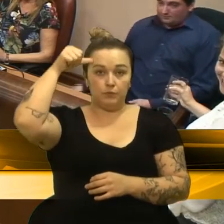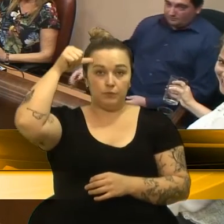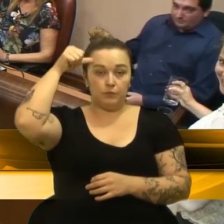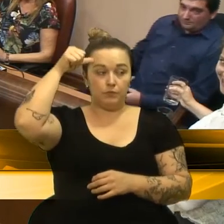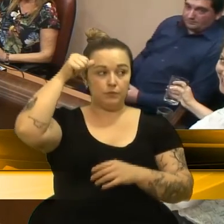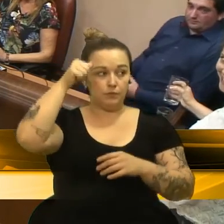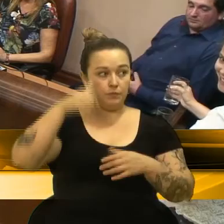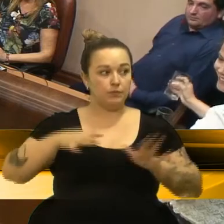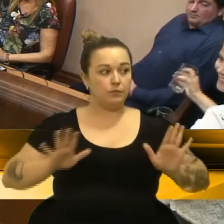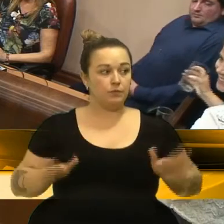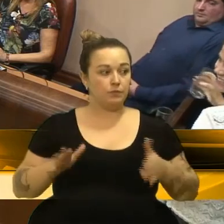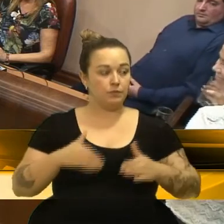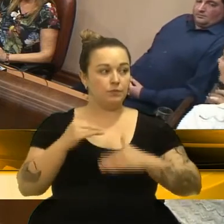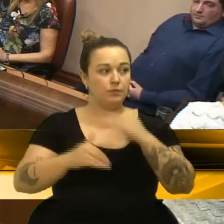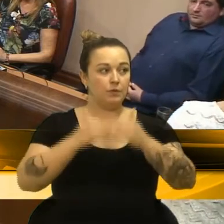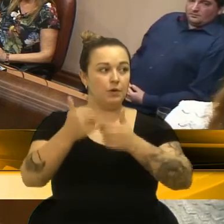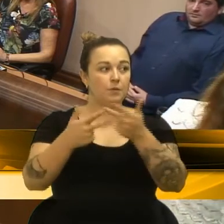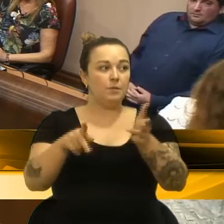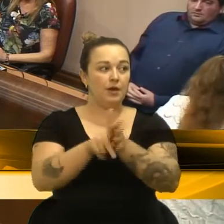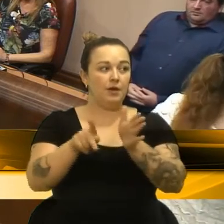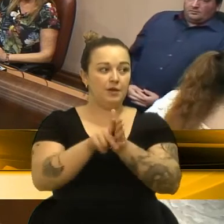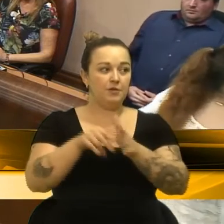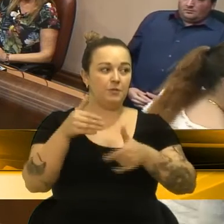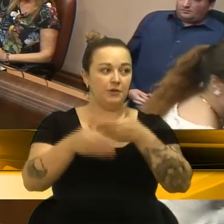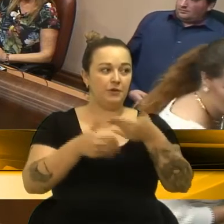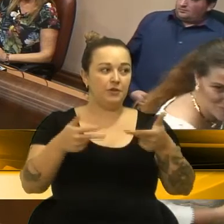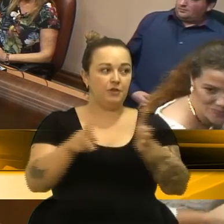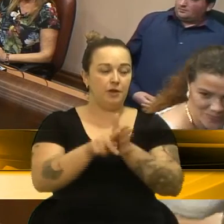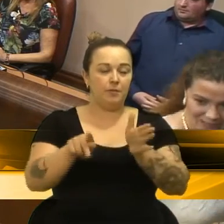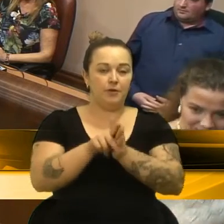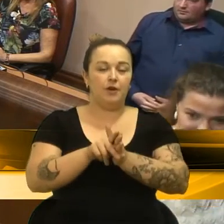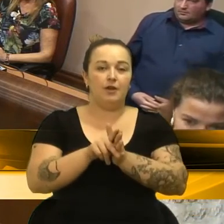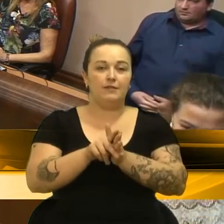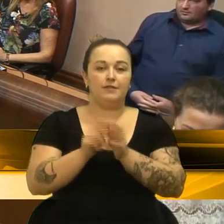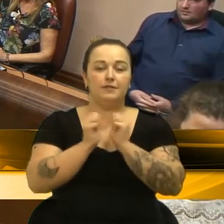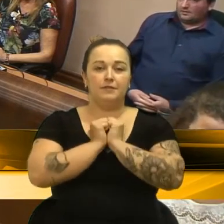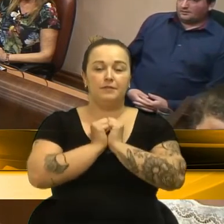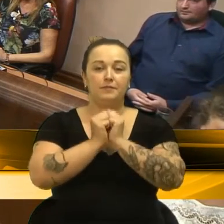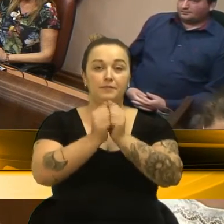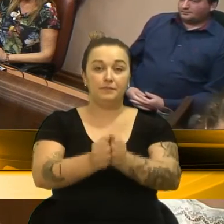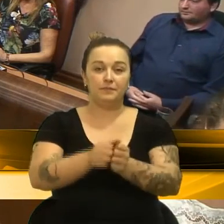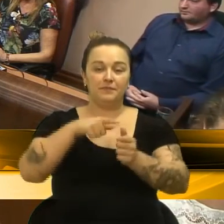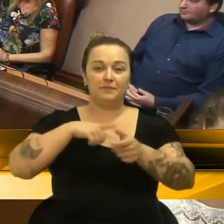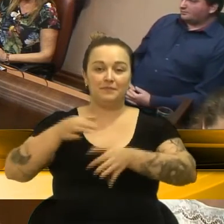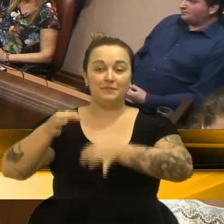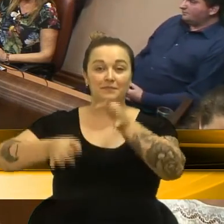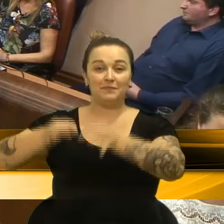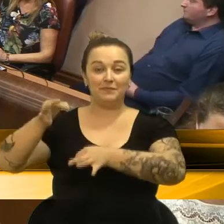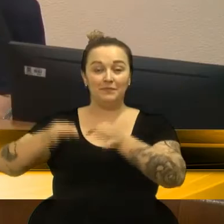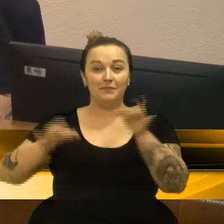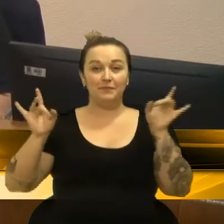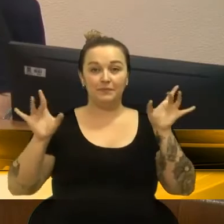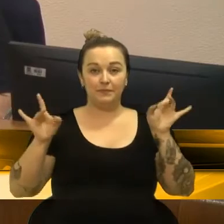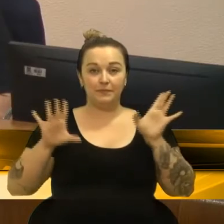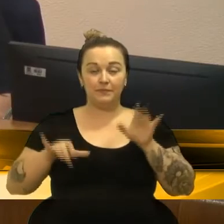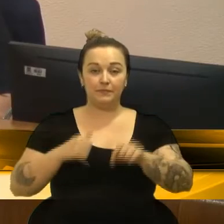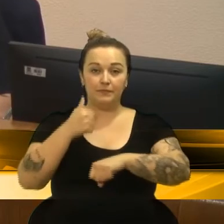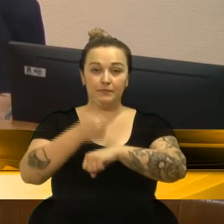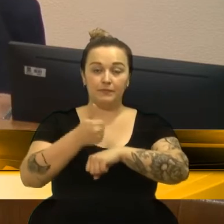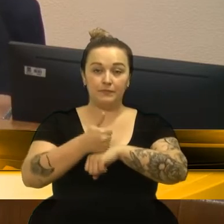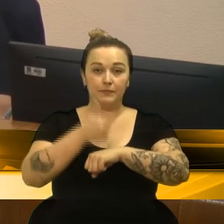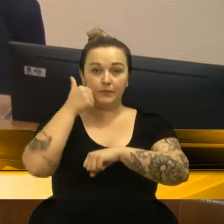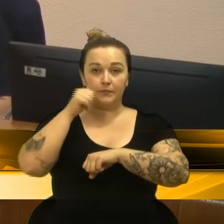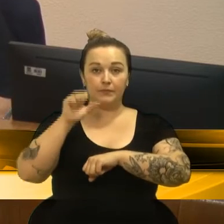Promotora de Justiça Especializada, Adriana Carina de Izeu Quezani, na 4ª Promotoria de Justiça Especializada em Substituição, Simone